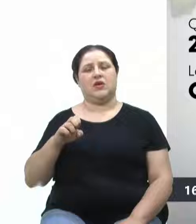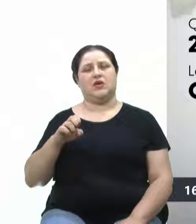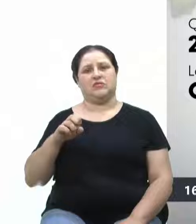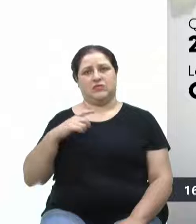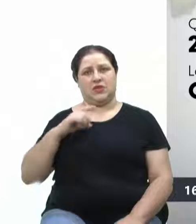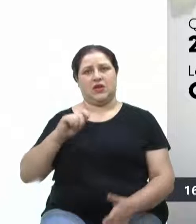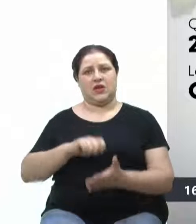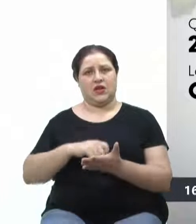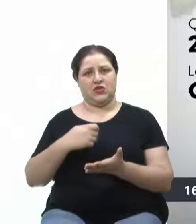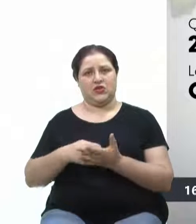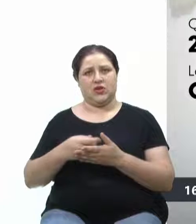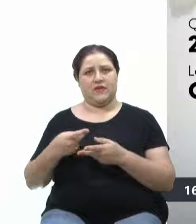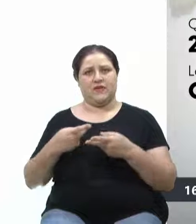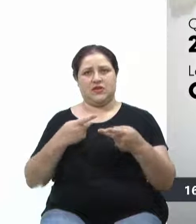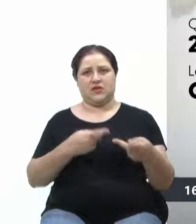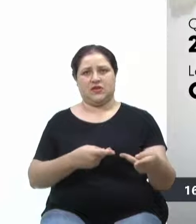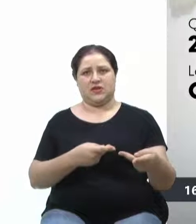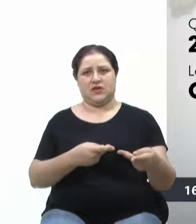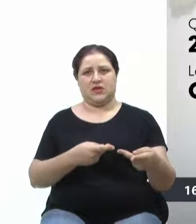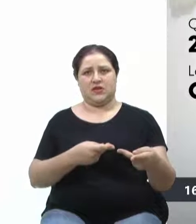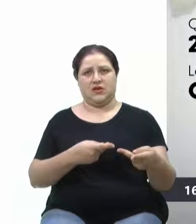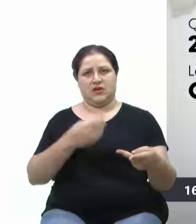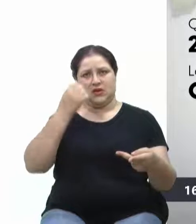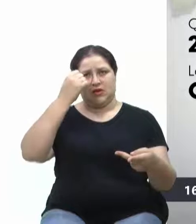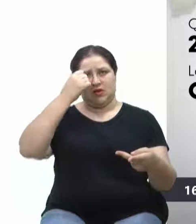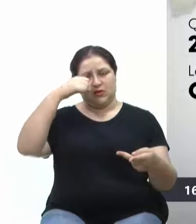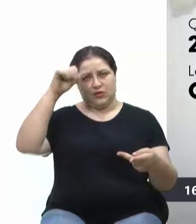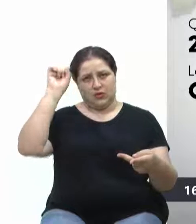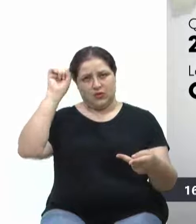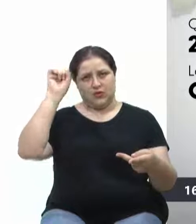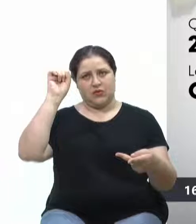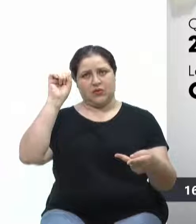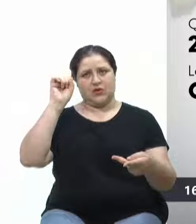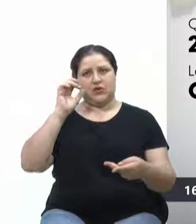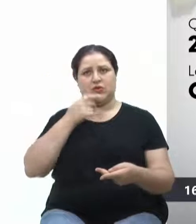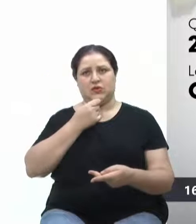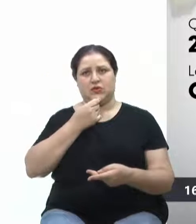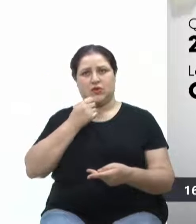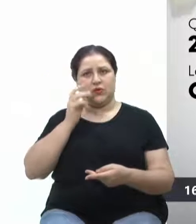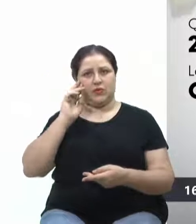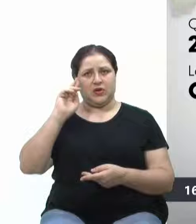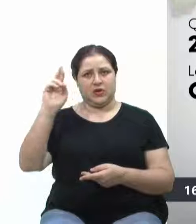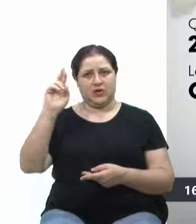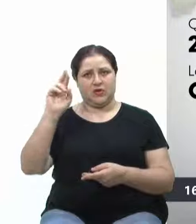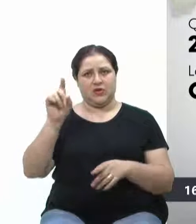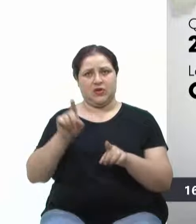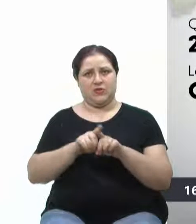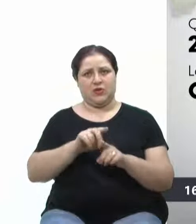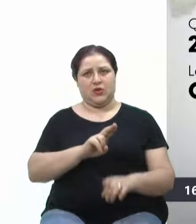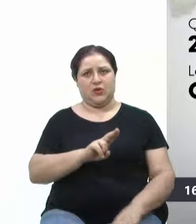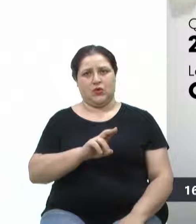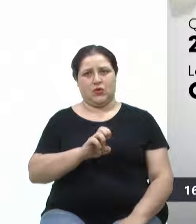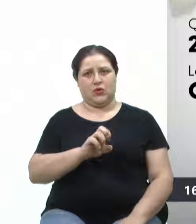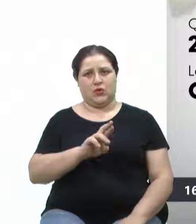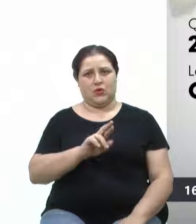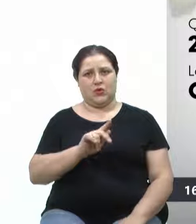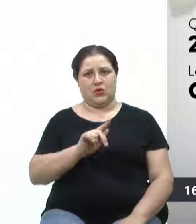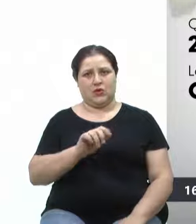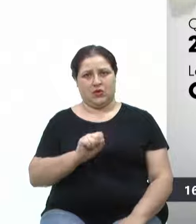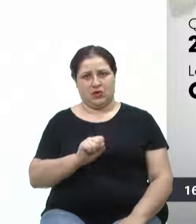a UERGS, a Simone, a chefe da unidade aqui da Serra de Caxias. E às